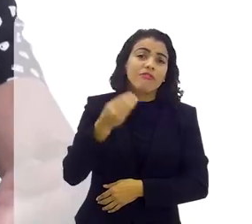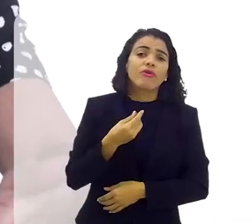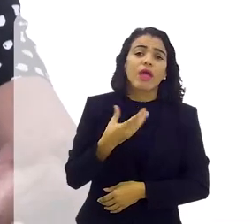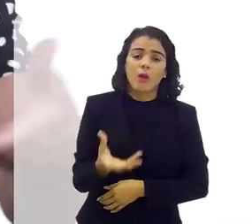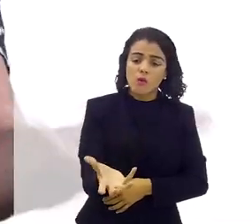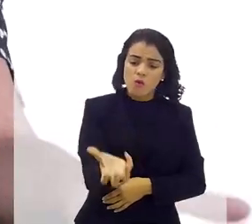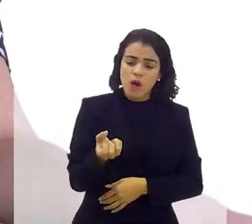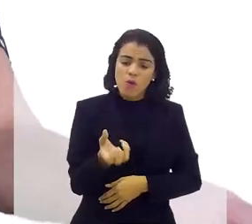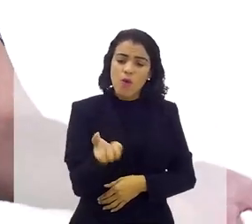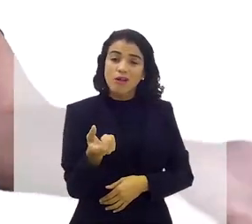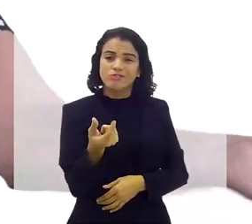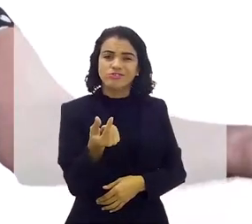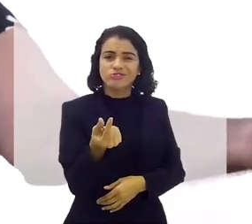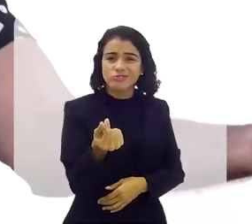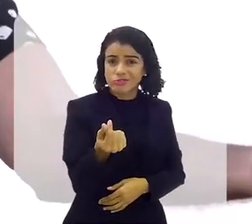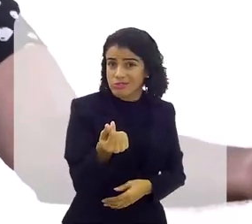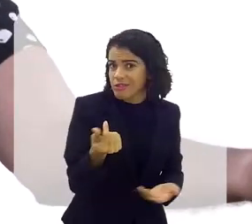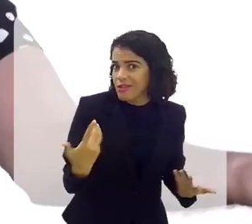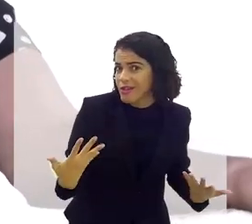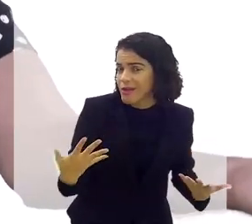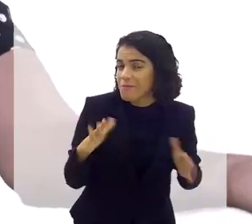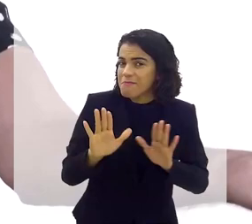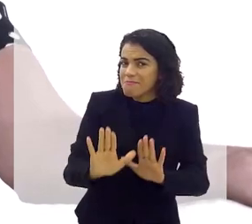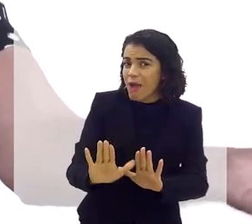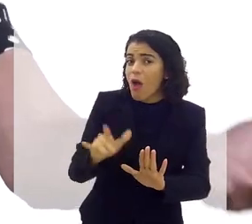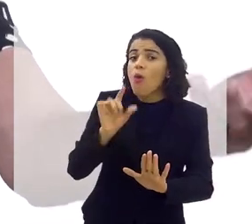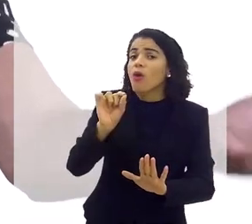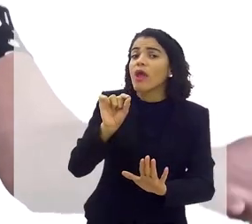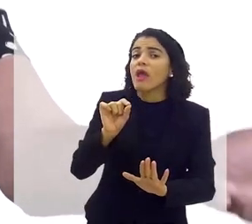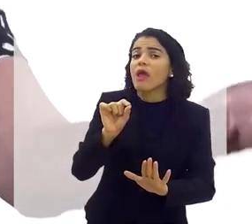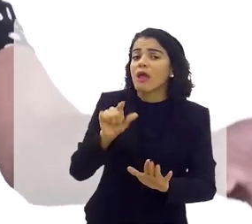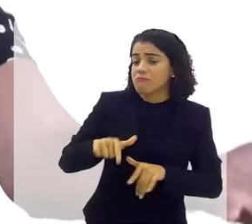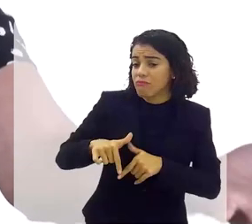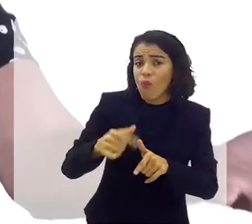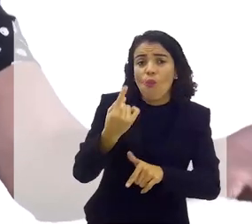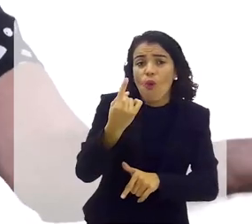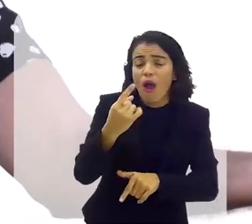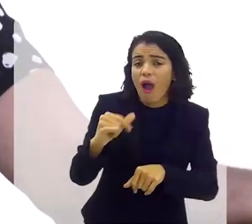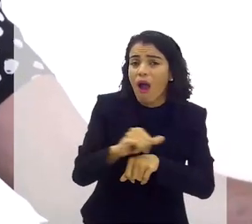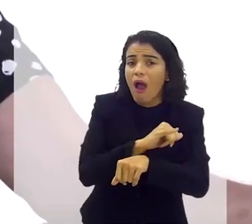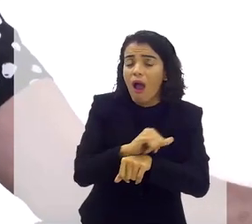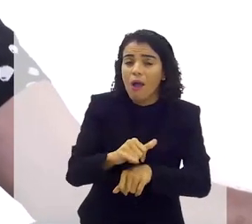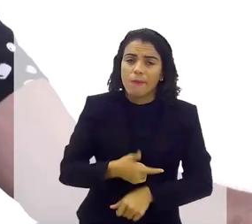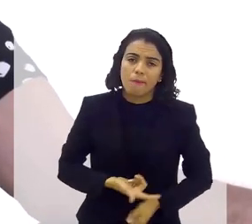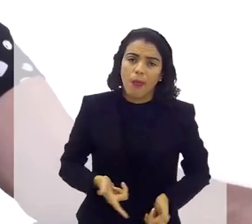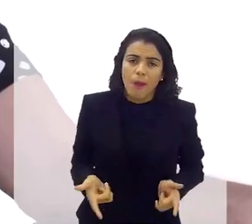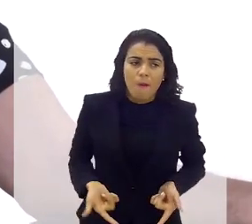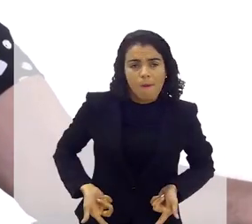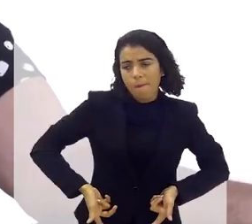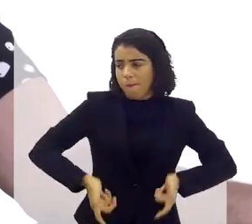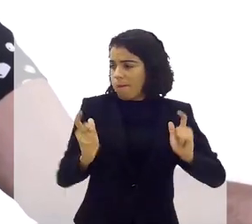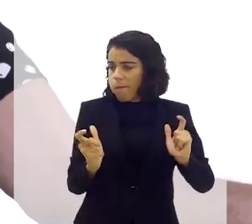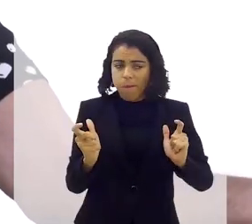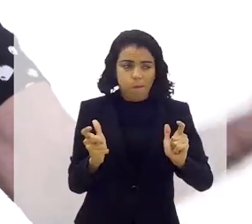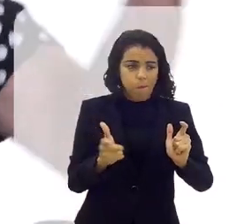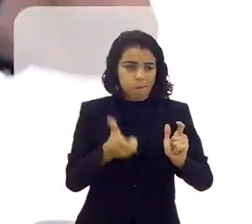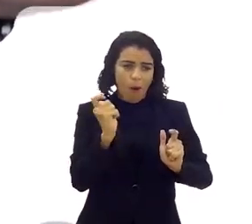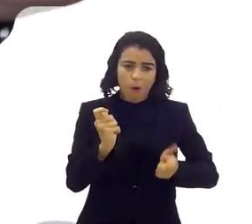voltar a ganhar dinheiro porque ele precisa ganhar dinheiro mas ele só sabe fazer outra coisa matar as pessoas olha